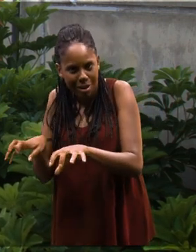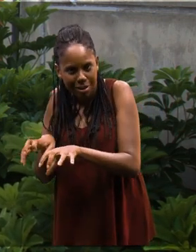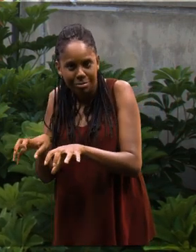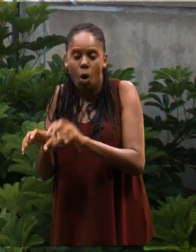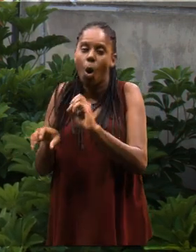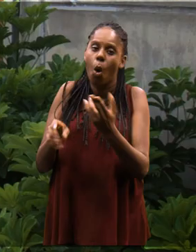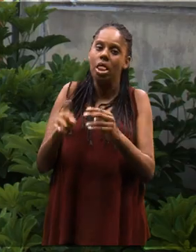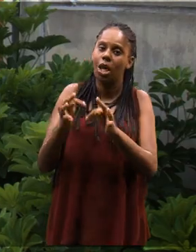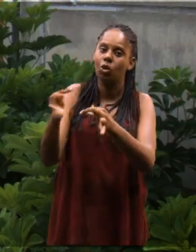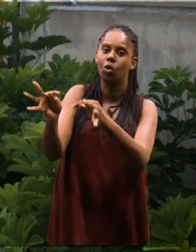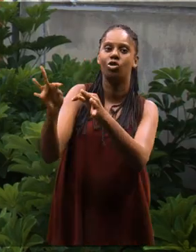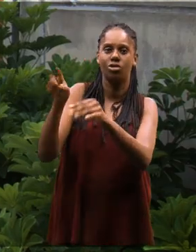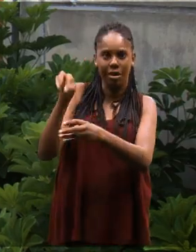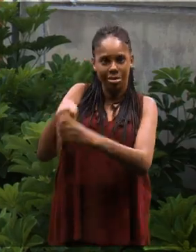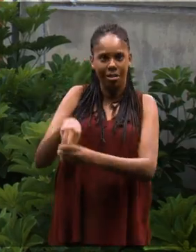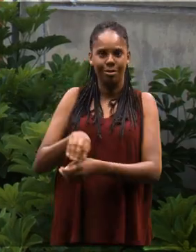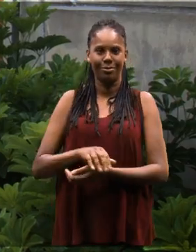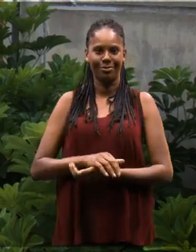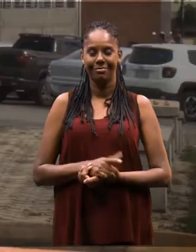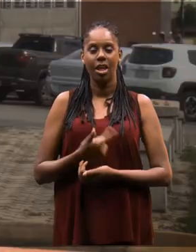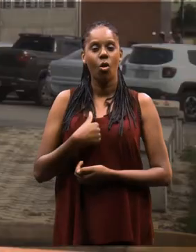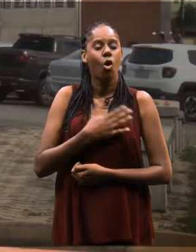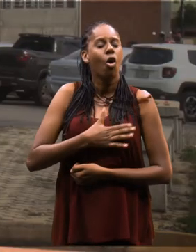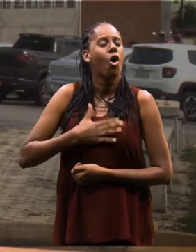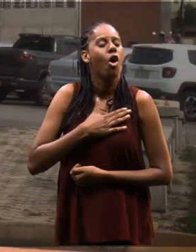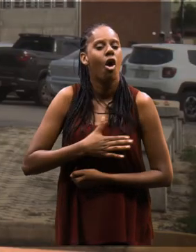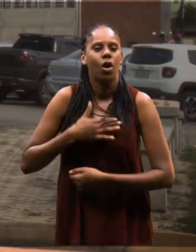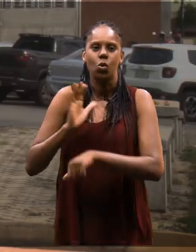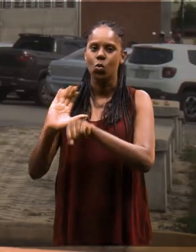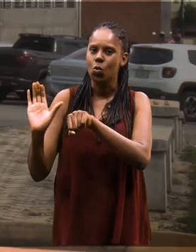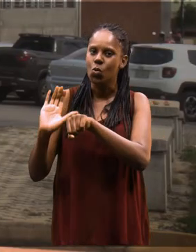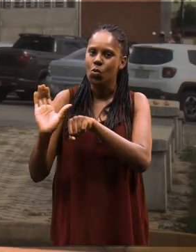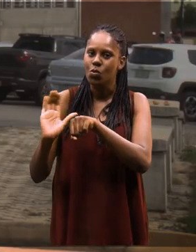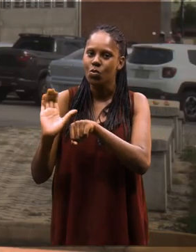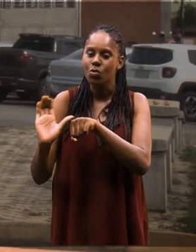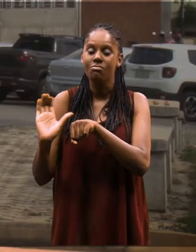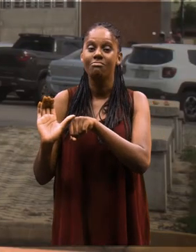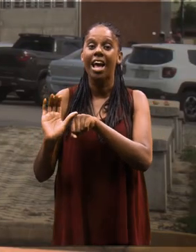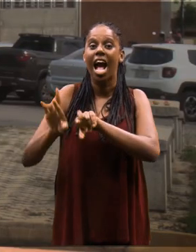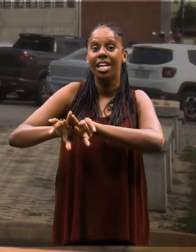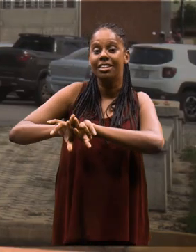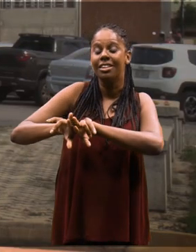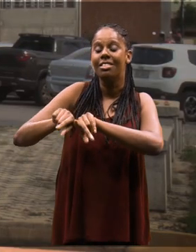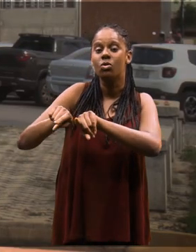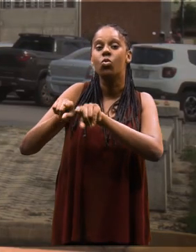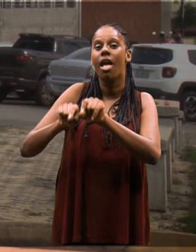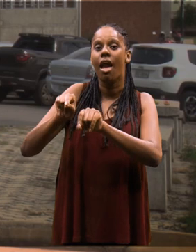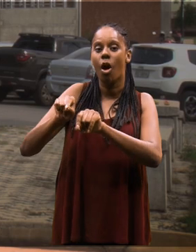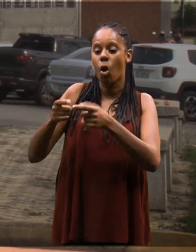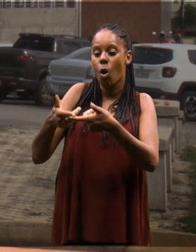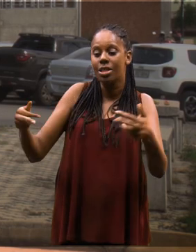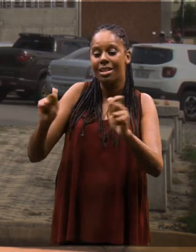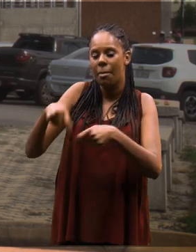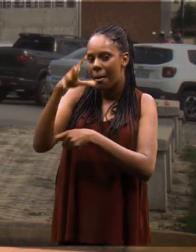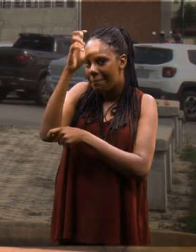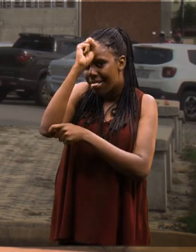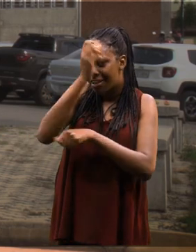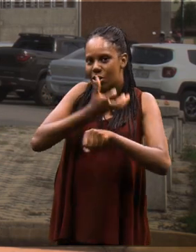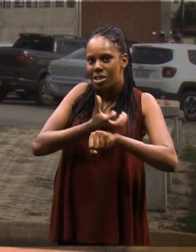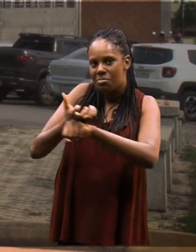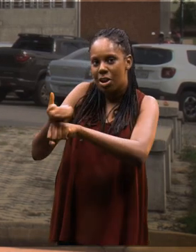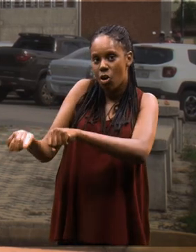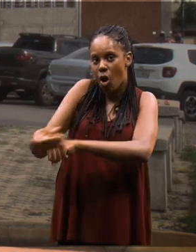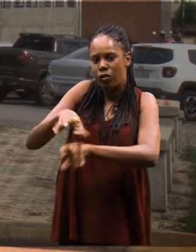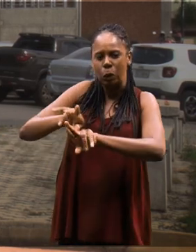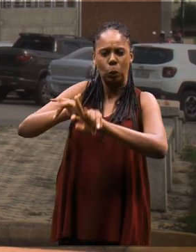computador quanto de suas tecnologias envolvidas. O que eu gosto bastante do curso é a diversidade de coisas que você pode